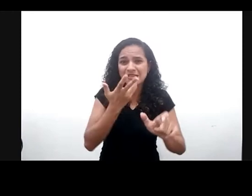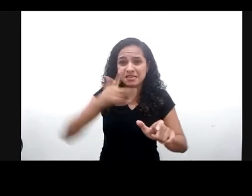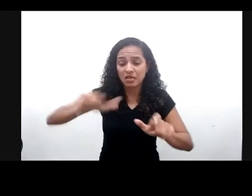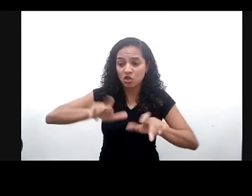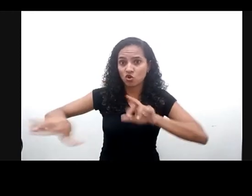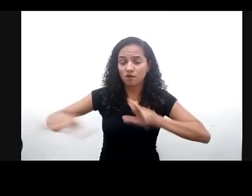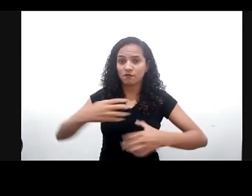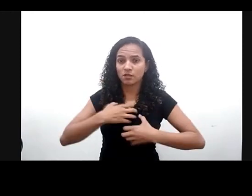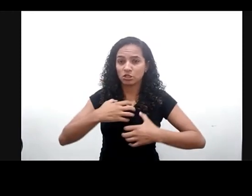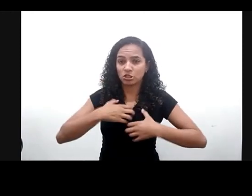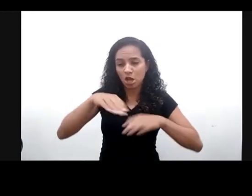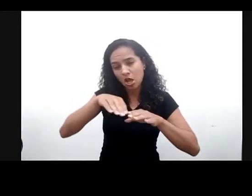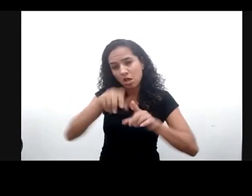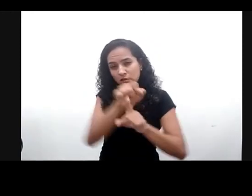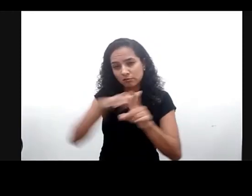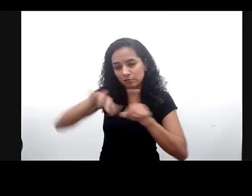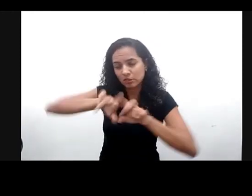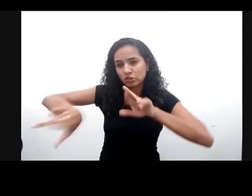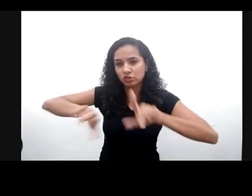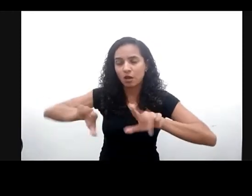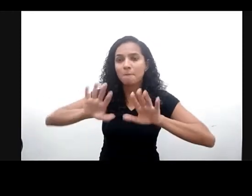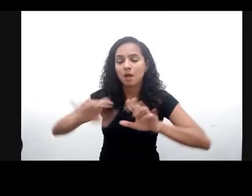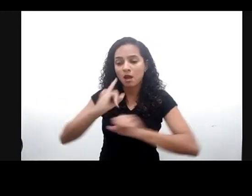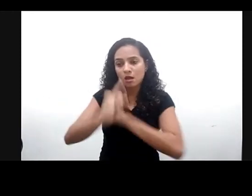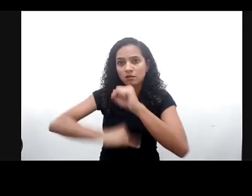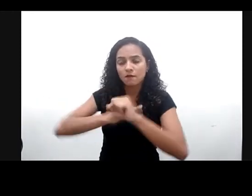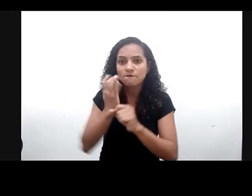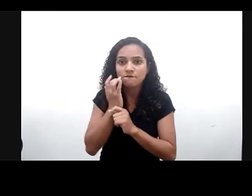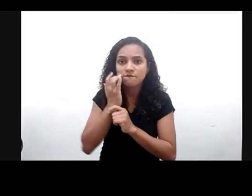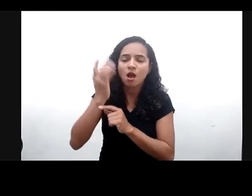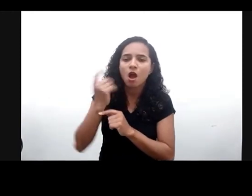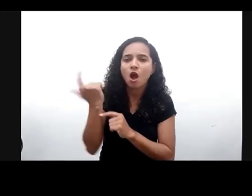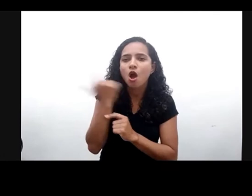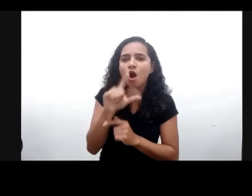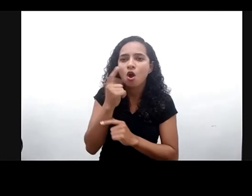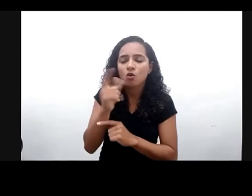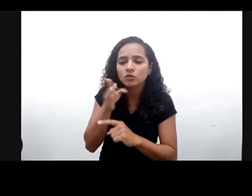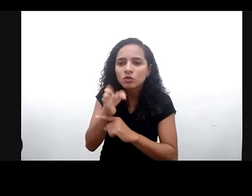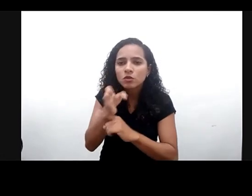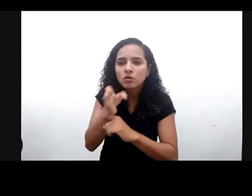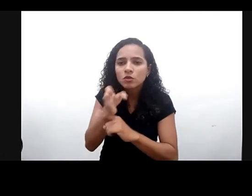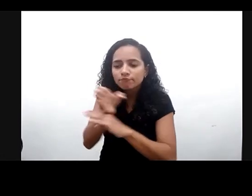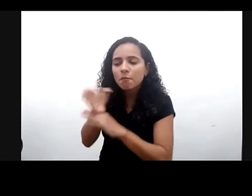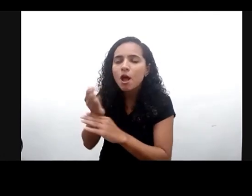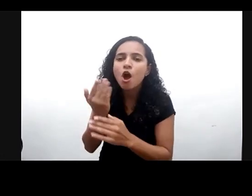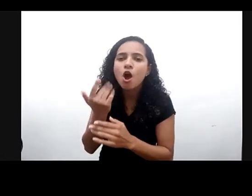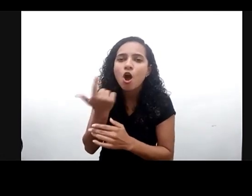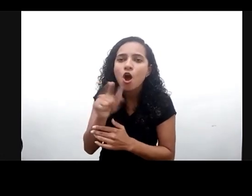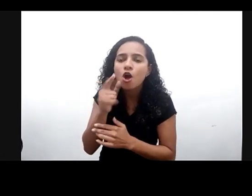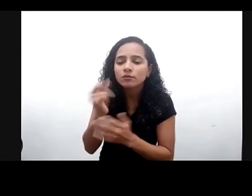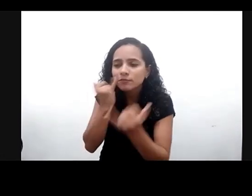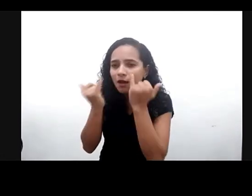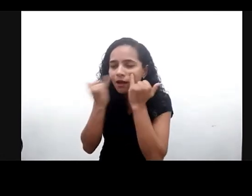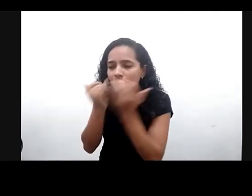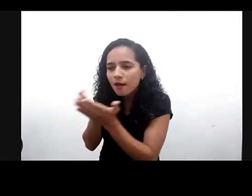metodologia criada ela realmente facilitou a gente poder fazer essa consulta de uma maneira amigável sem deixar de